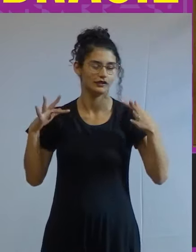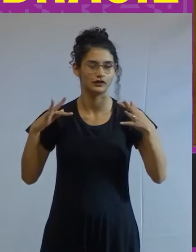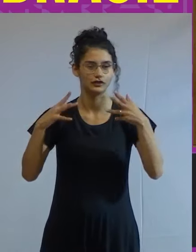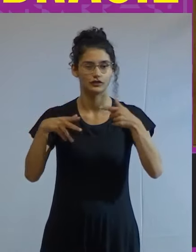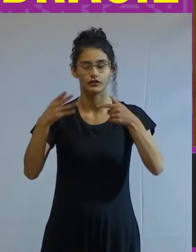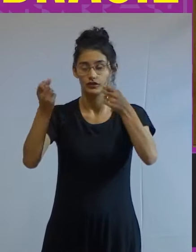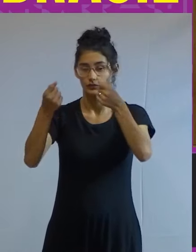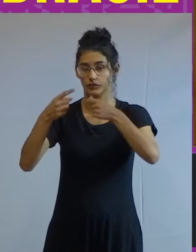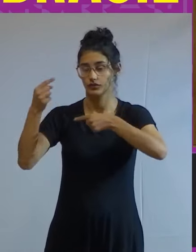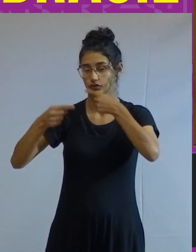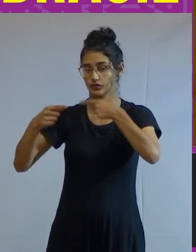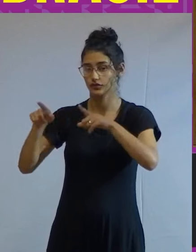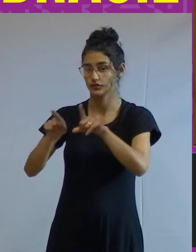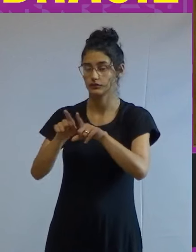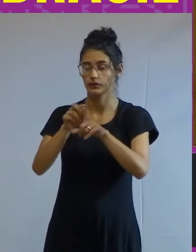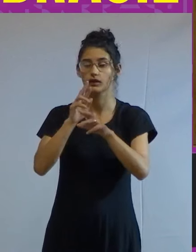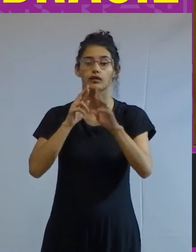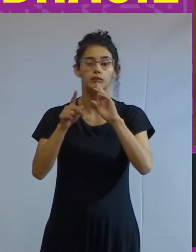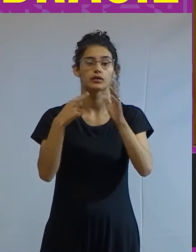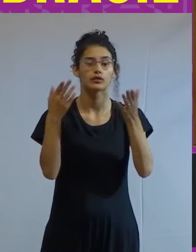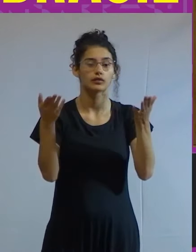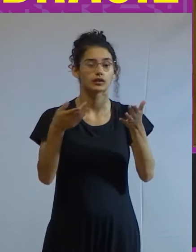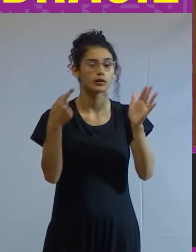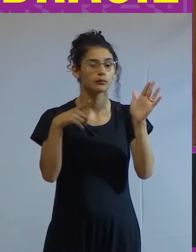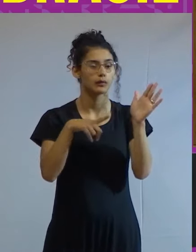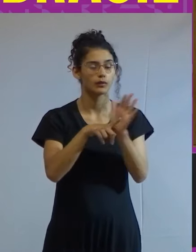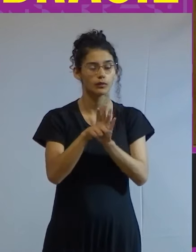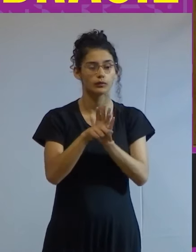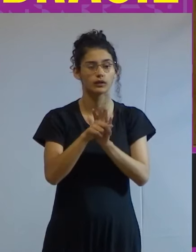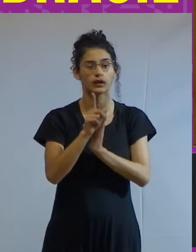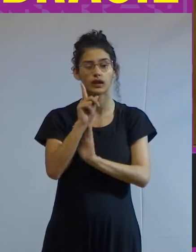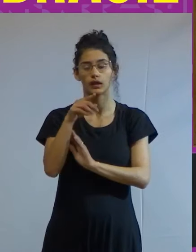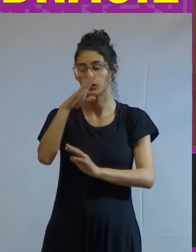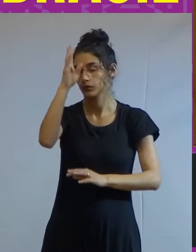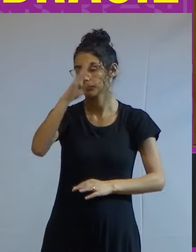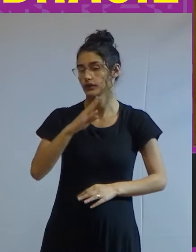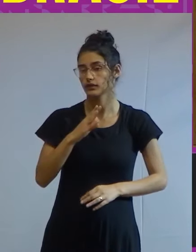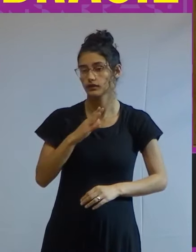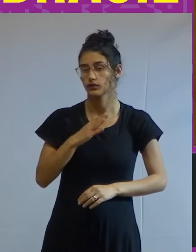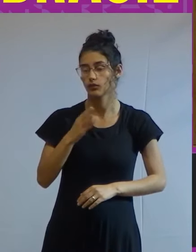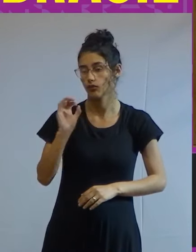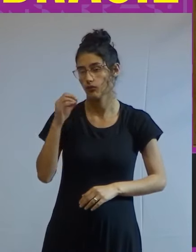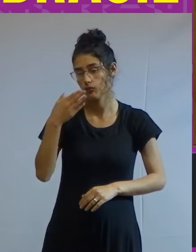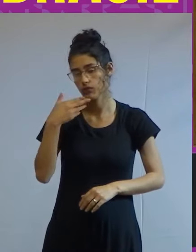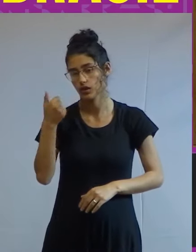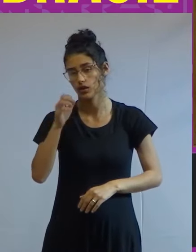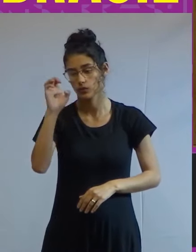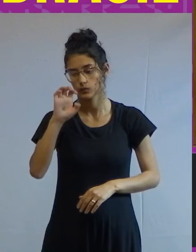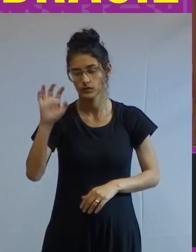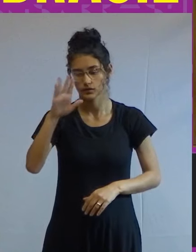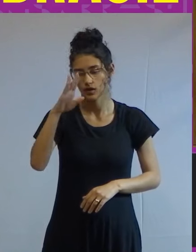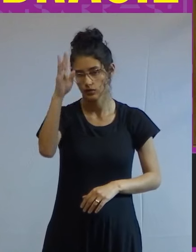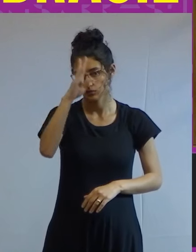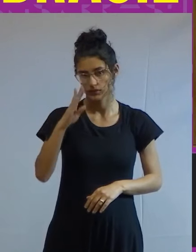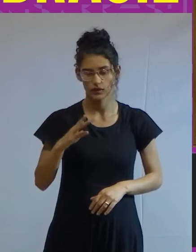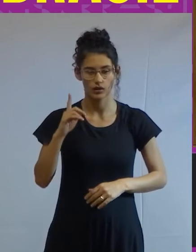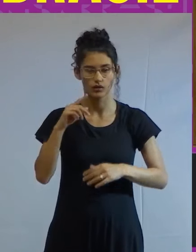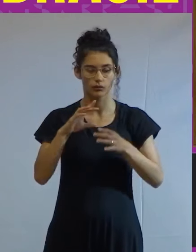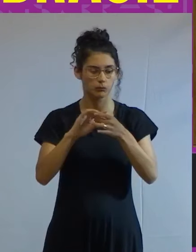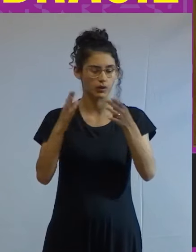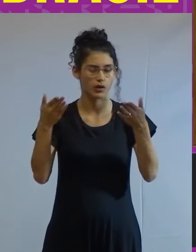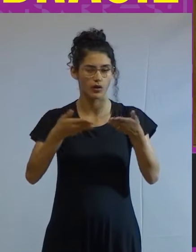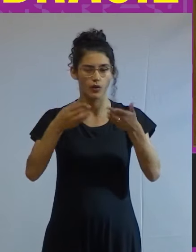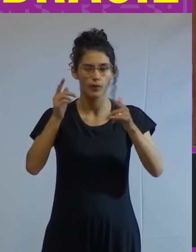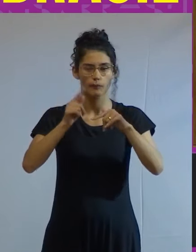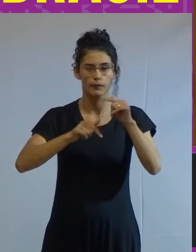já foi discutido a resposta que eu daria à pergunta é que o Brasil ou melhor o Estado brasileiro não dispõe hoje